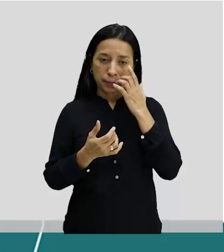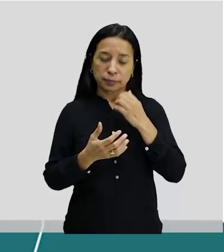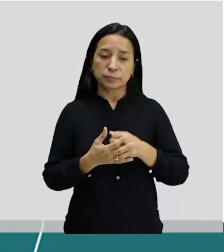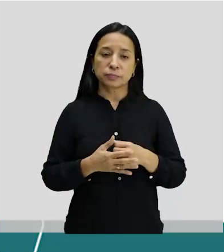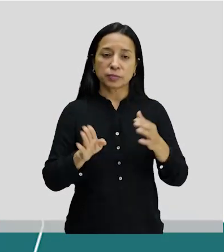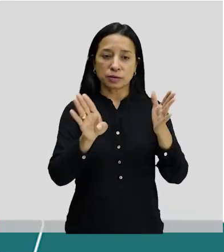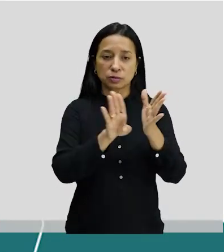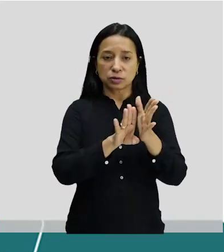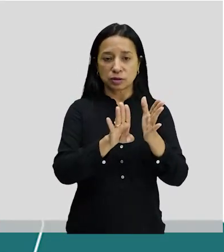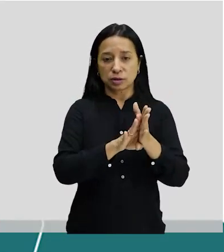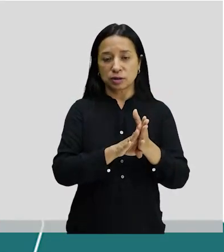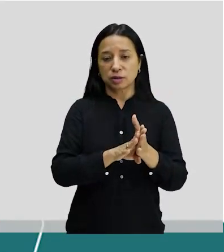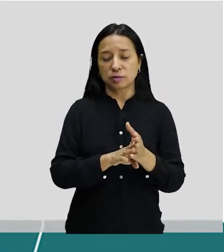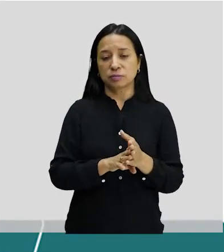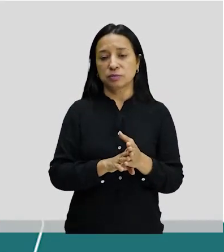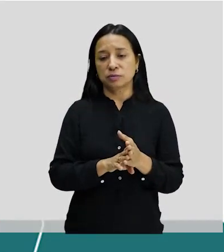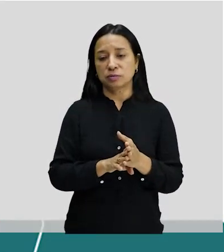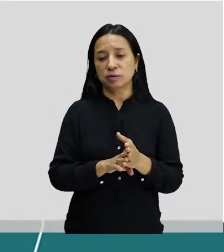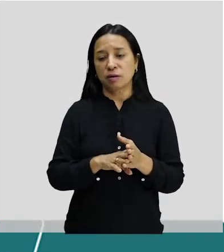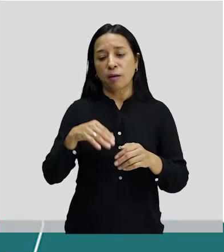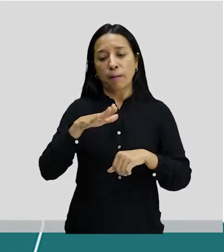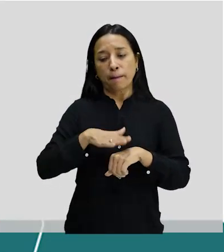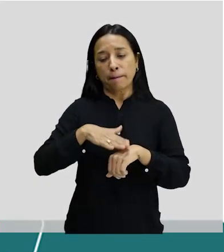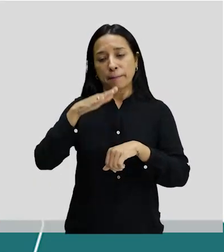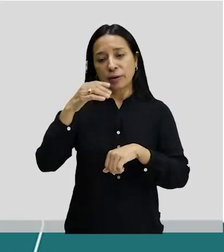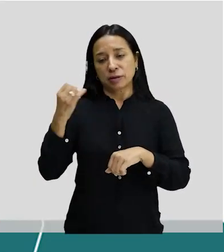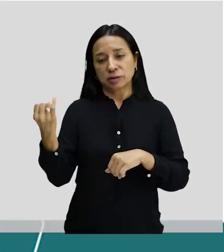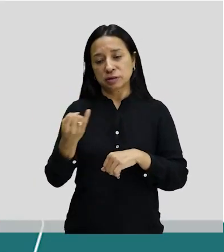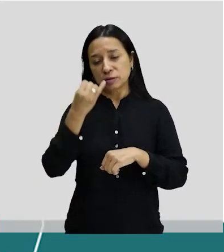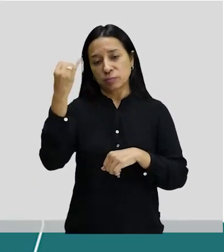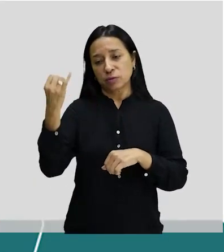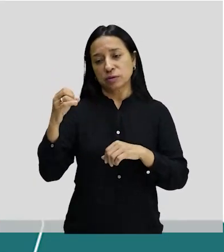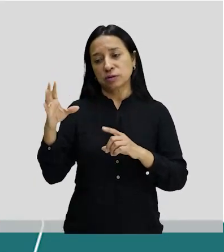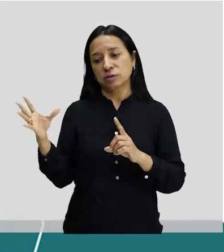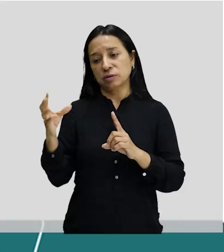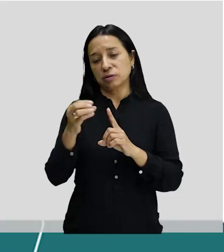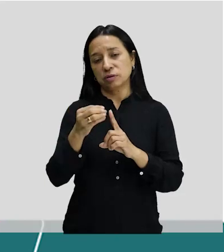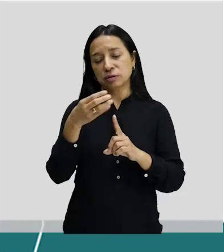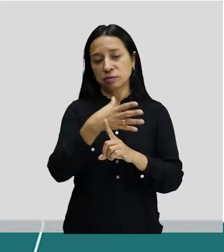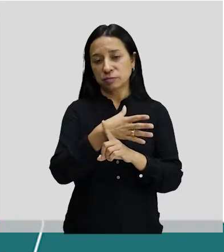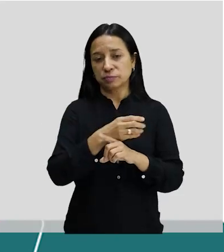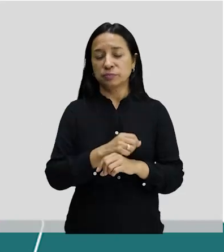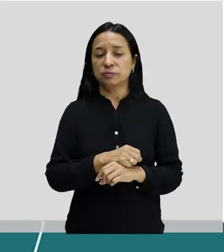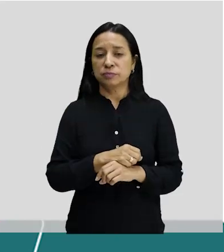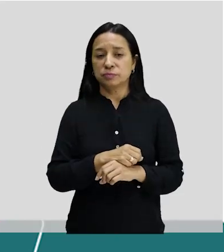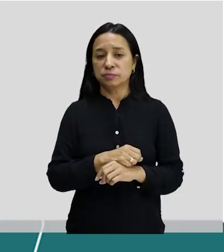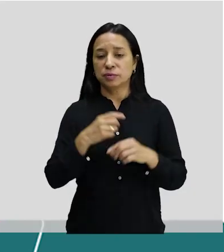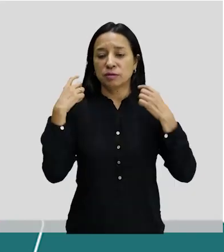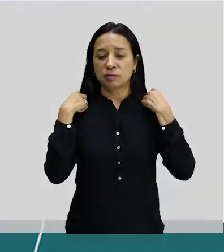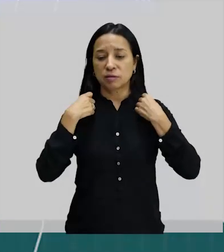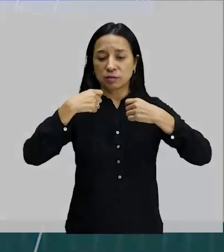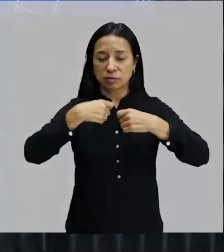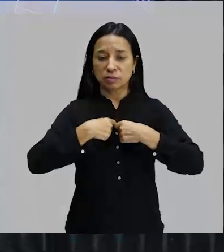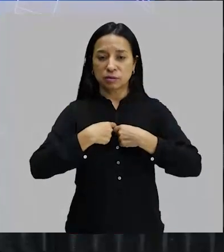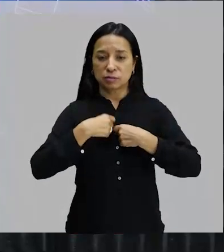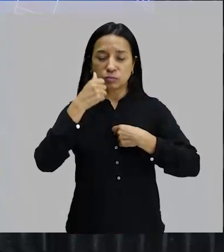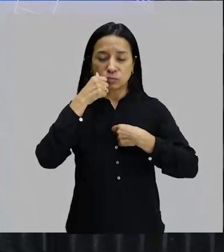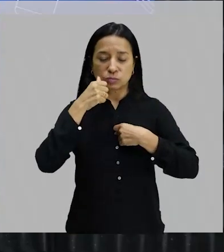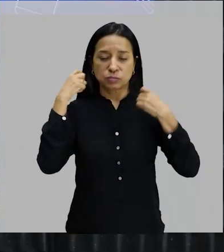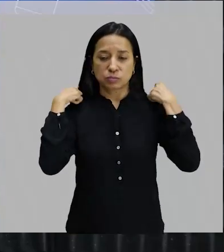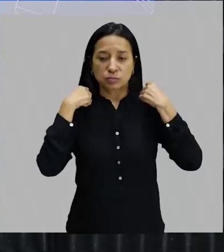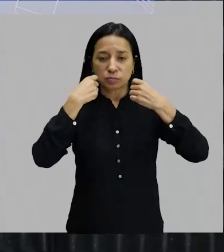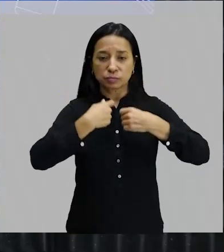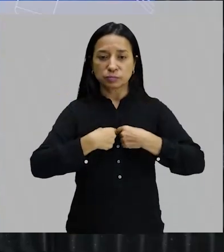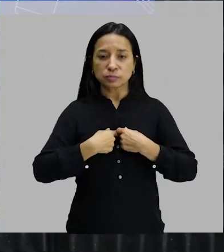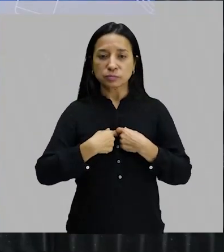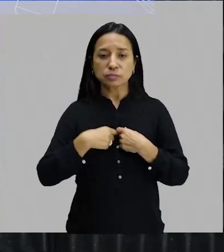a um dos nossos itens mais importantes da Semana de Arte Moderna. Tarsila do Amaral. Eu já ouvi falar de Tarsila